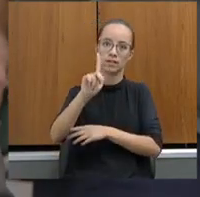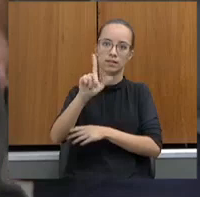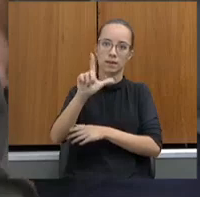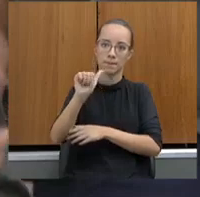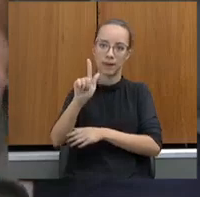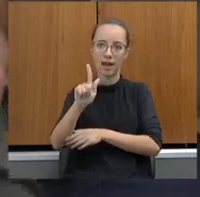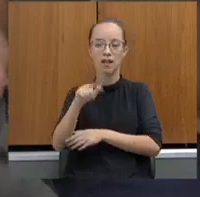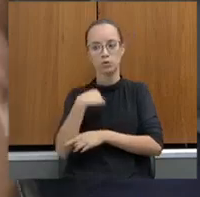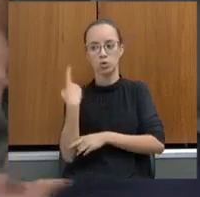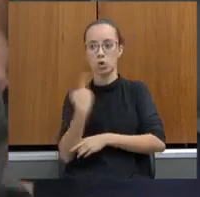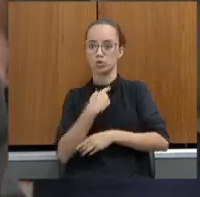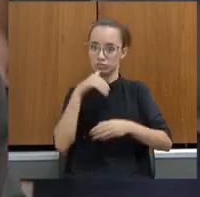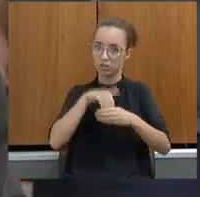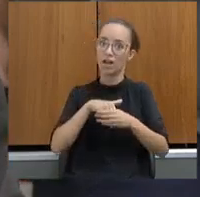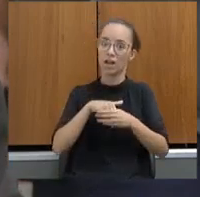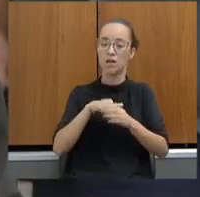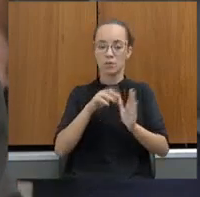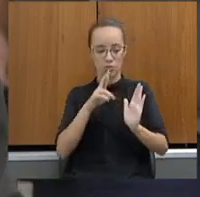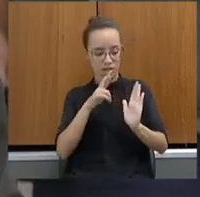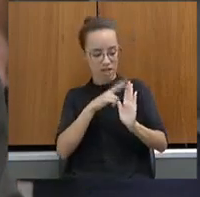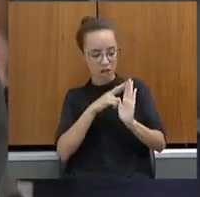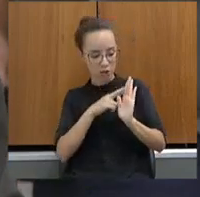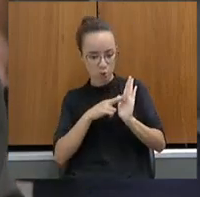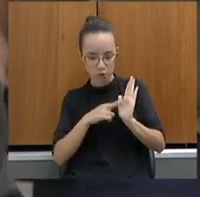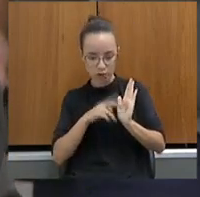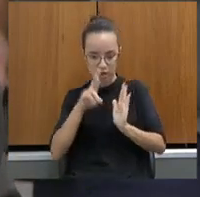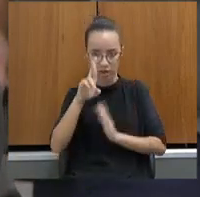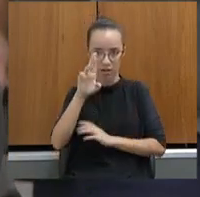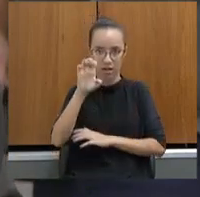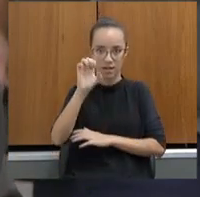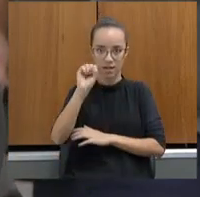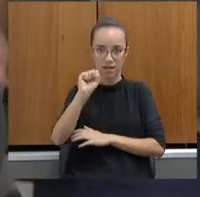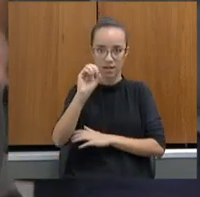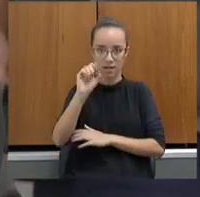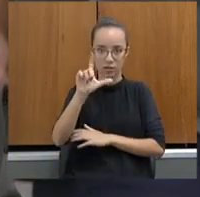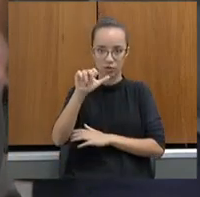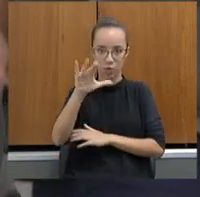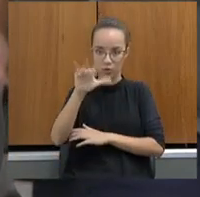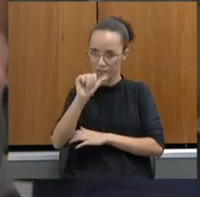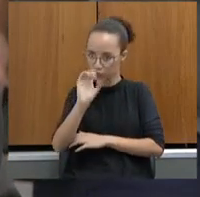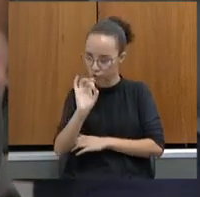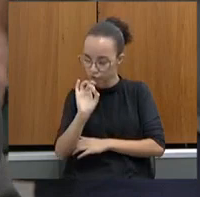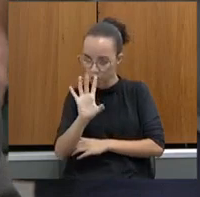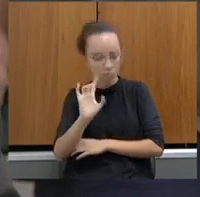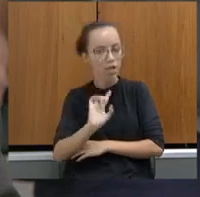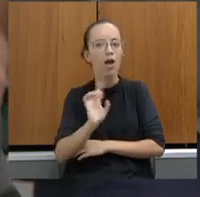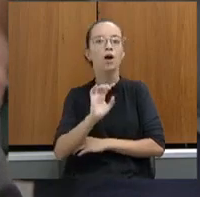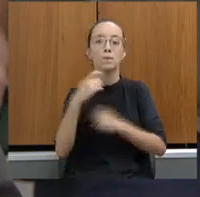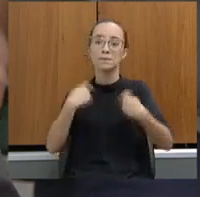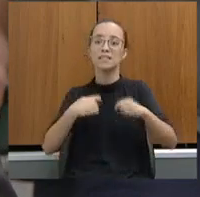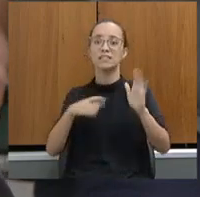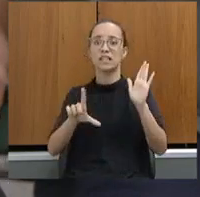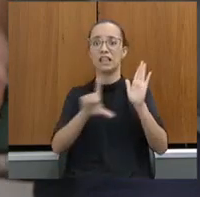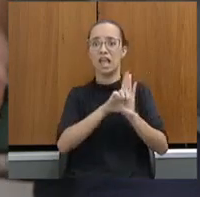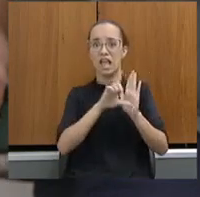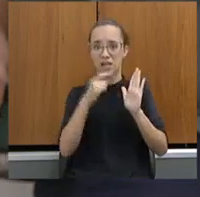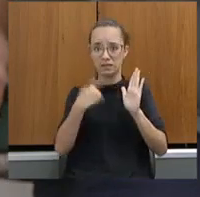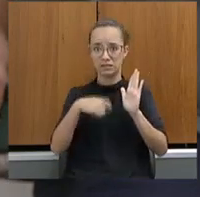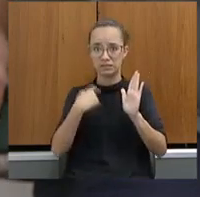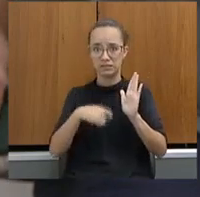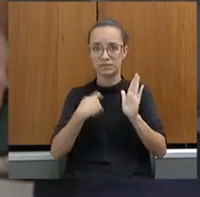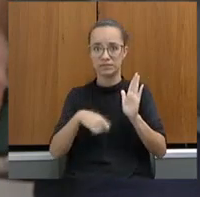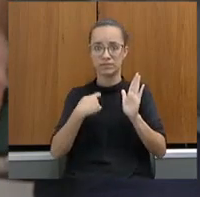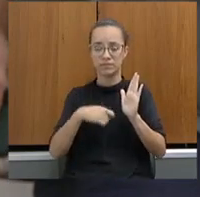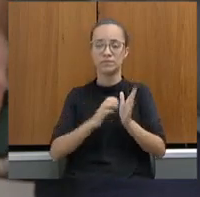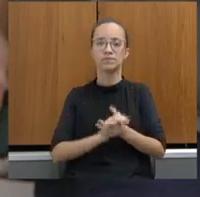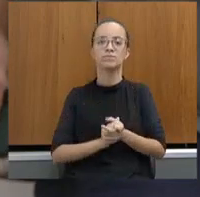votar, porque o ideal não é resolução, o ideal é lei, até porque a administração pública é regida, o primeiro princípio é por lei,